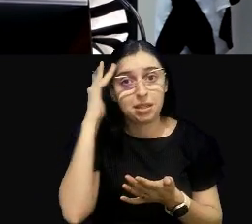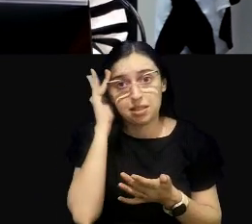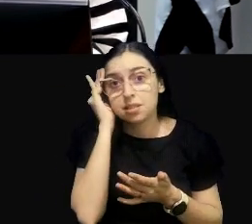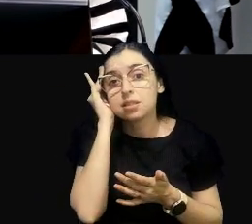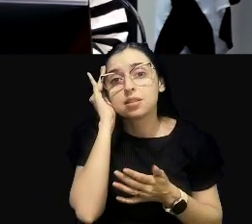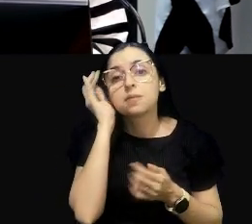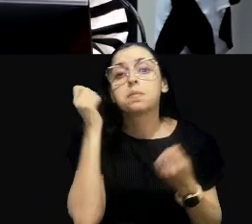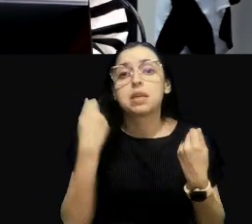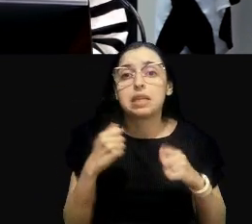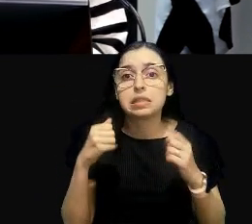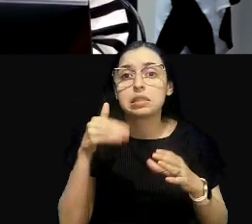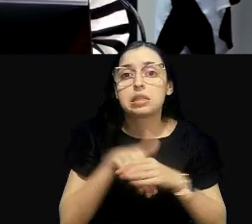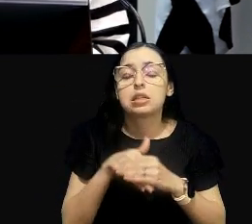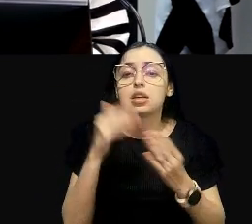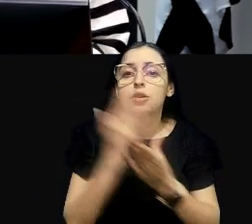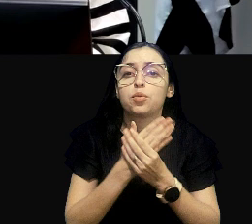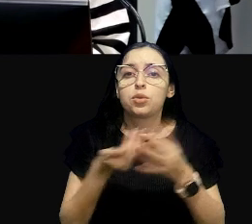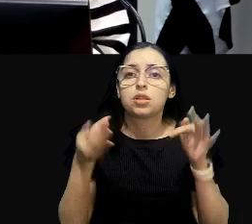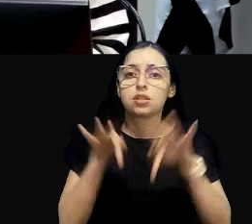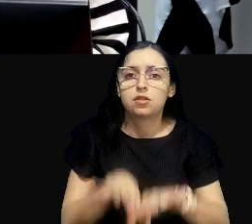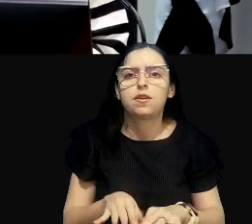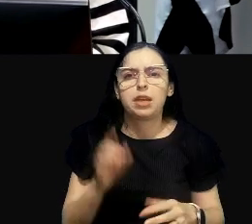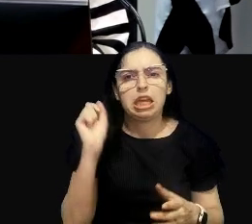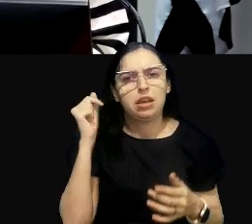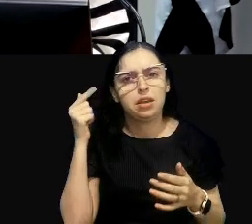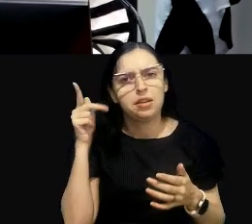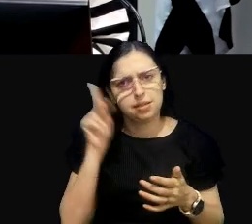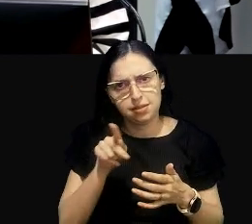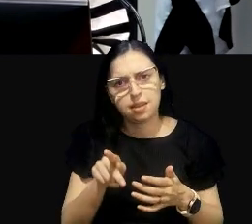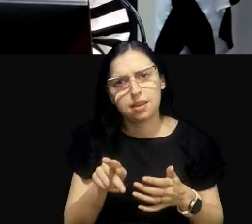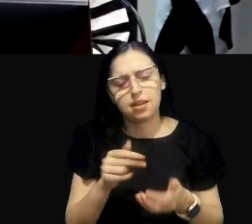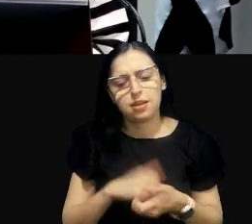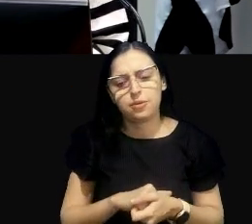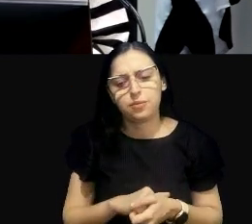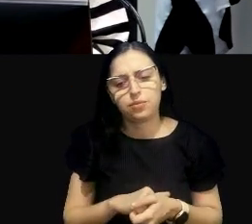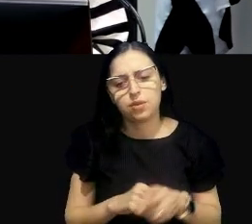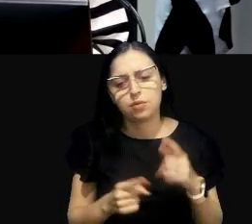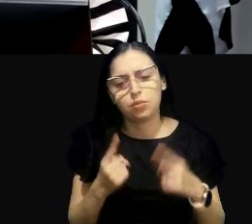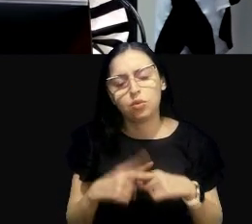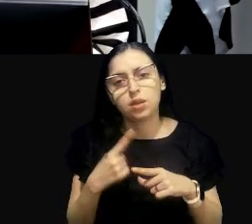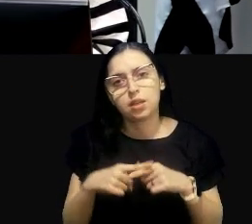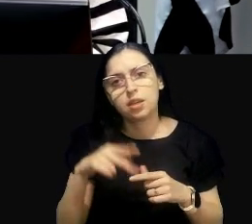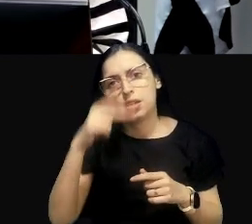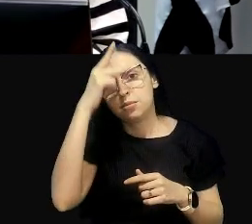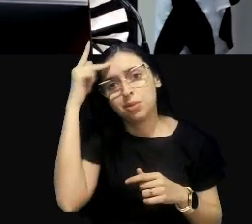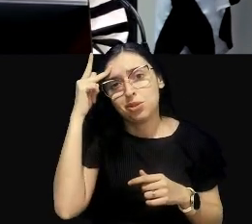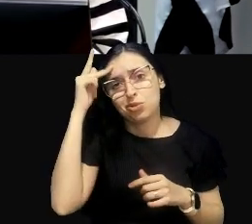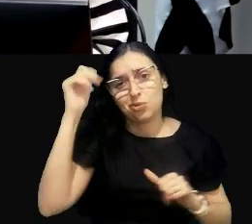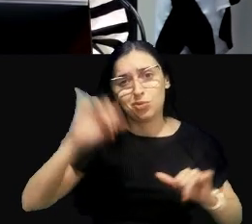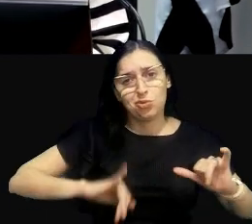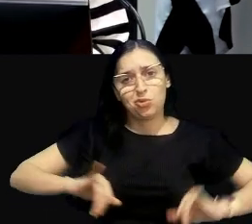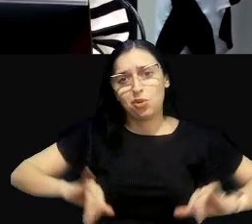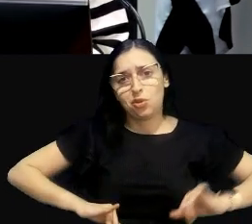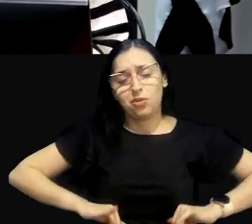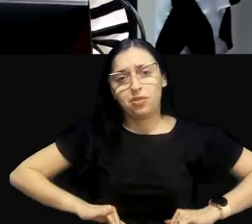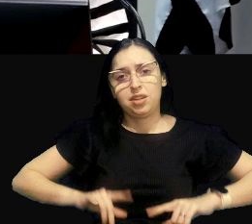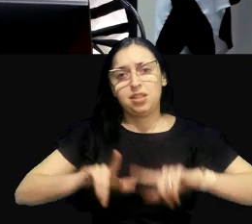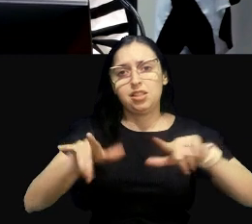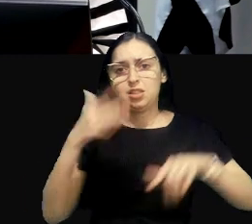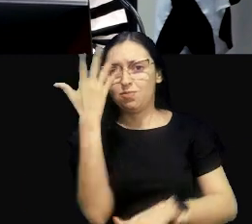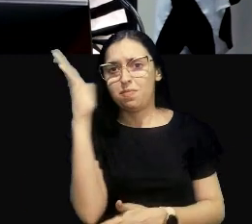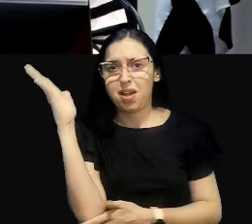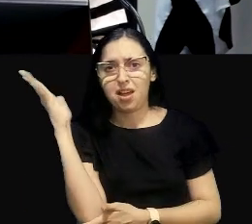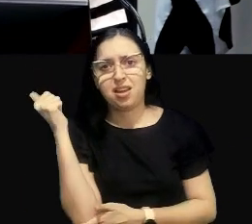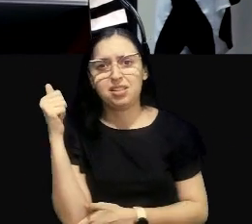resolutos. Tem que ser firme. Por quê? Pessoas estão sofrendo. Ambientes estão